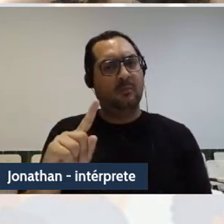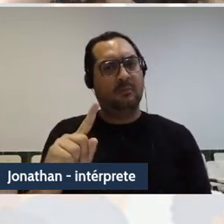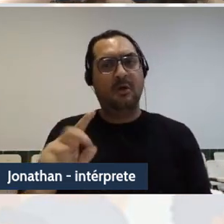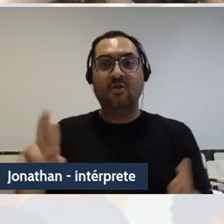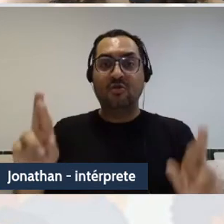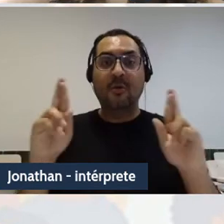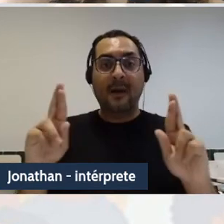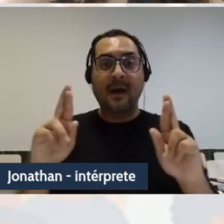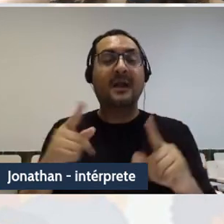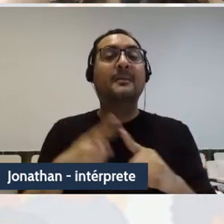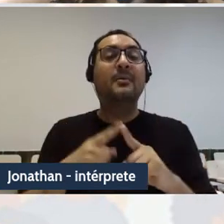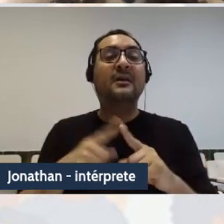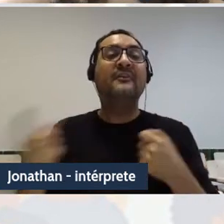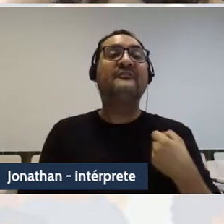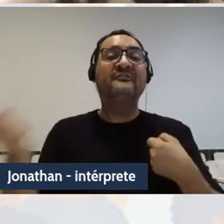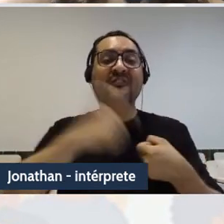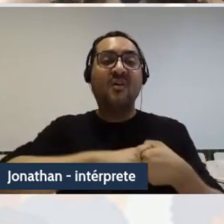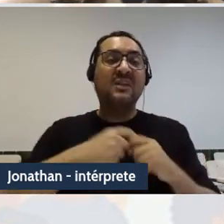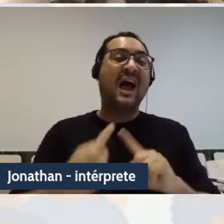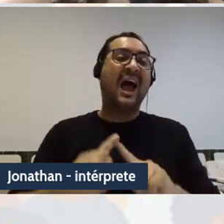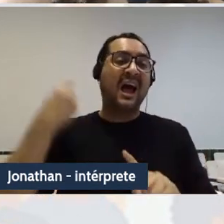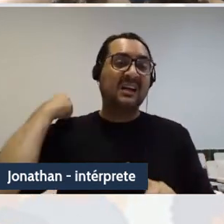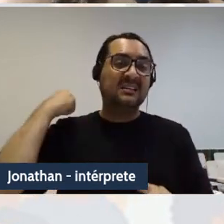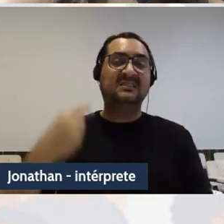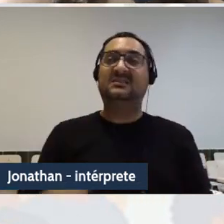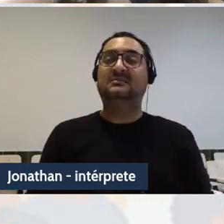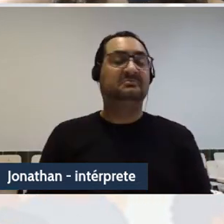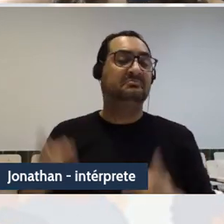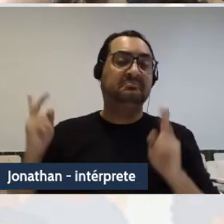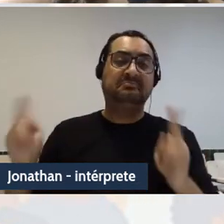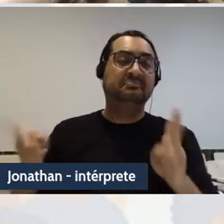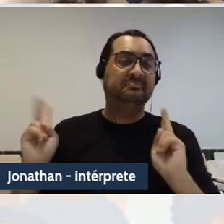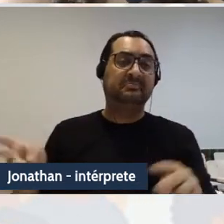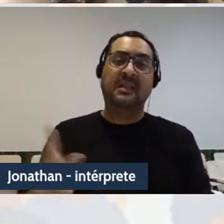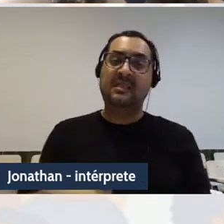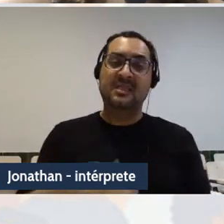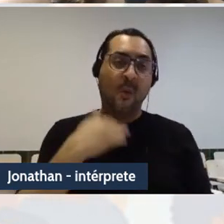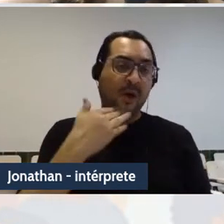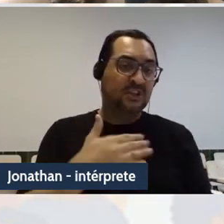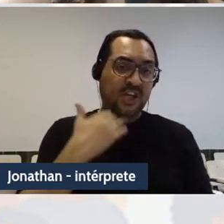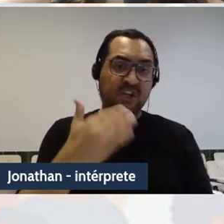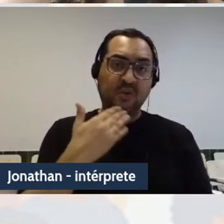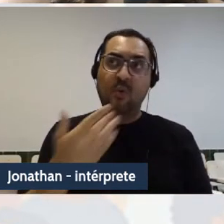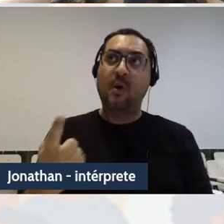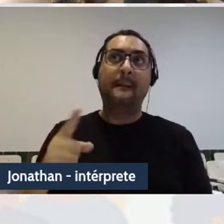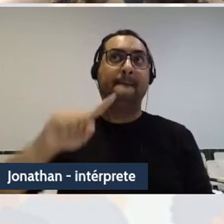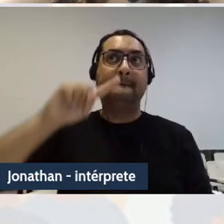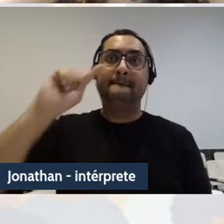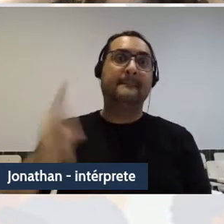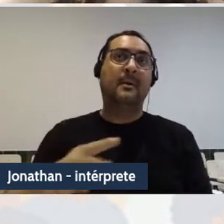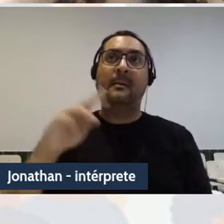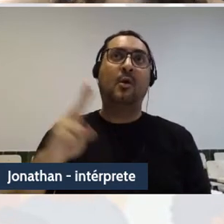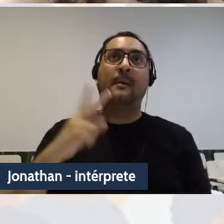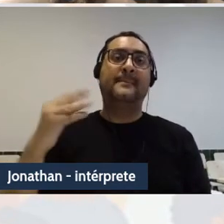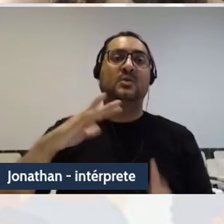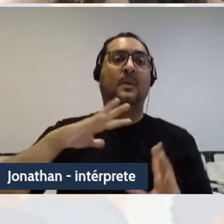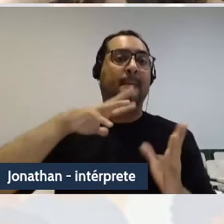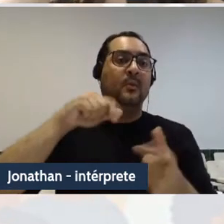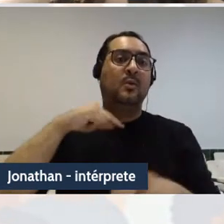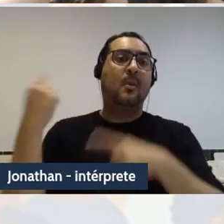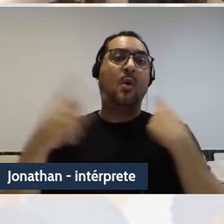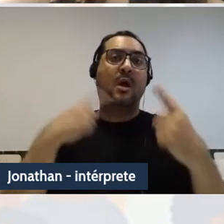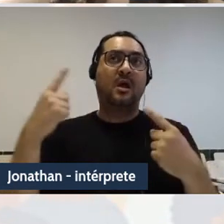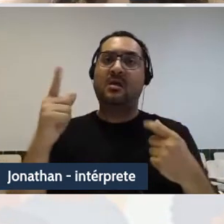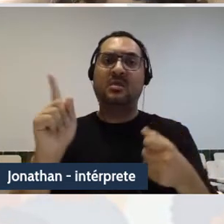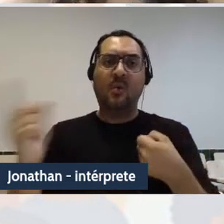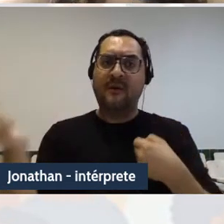pois se voltarmos, é porque não valeu nada a morte de milhares de pessoas no mundo inteiro. E se não devemos voltar